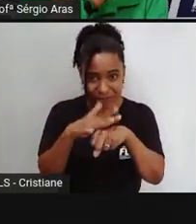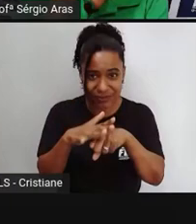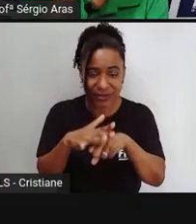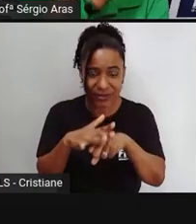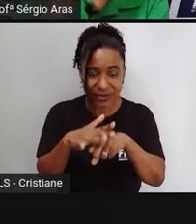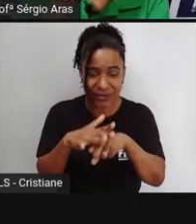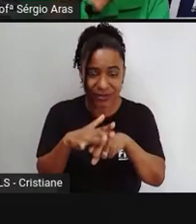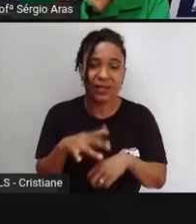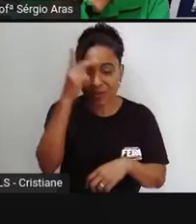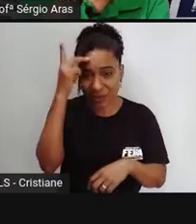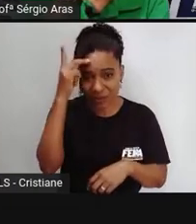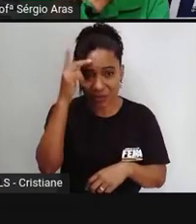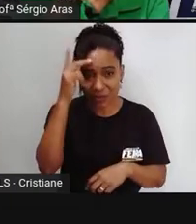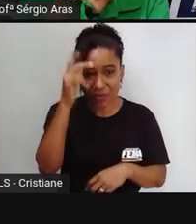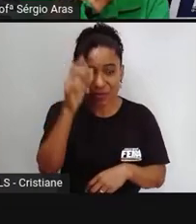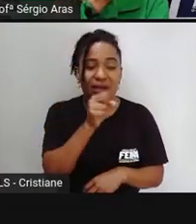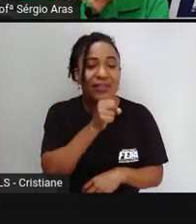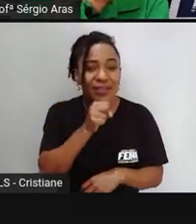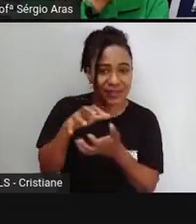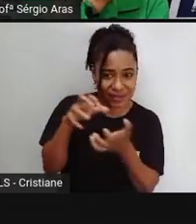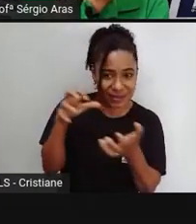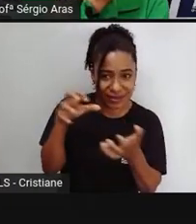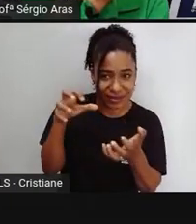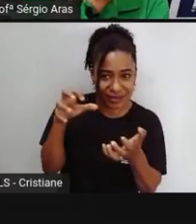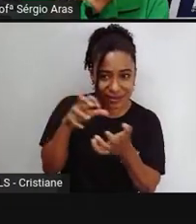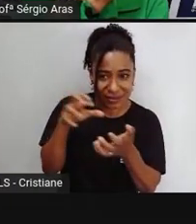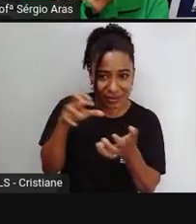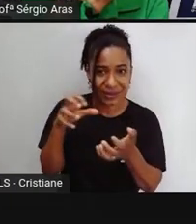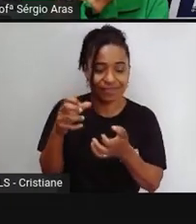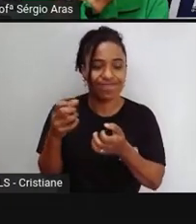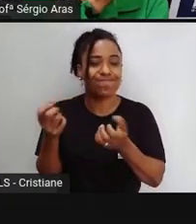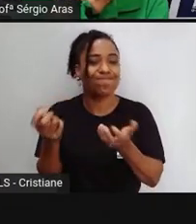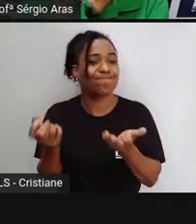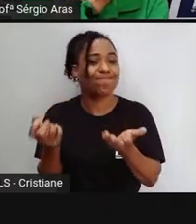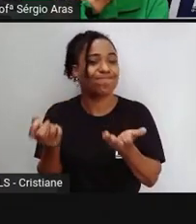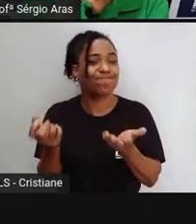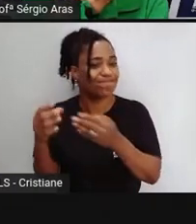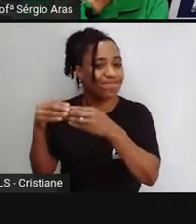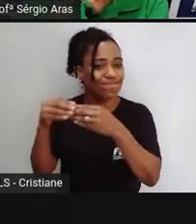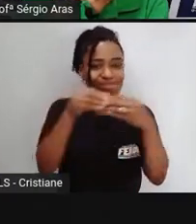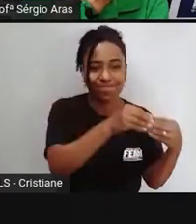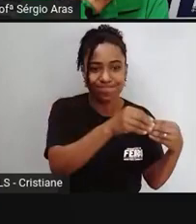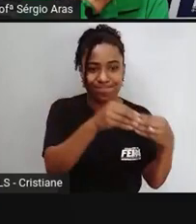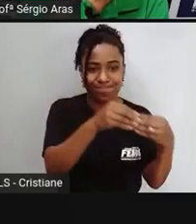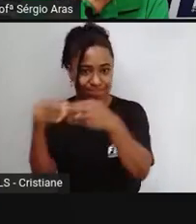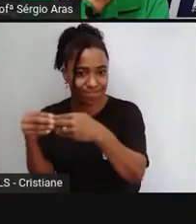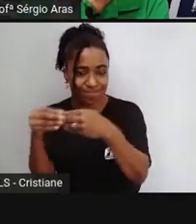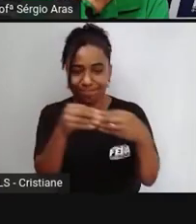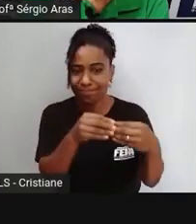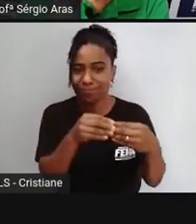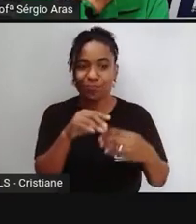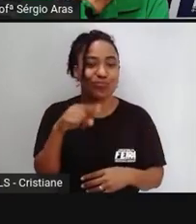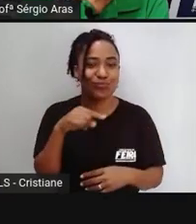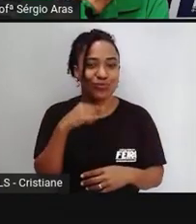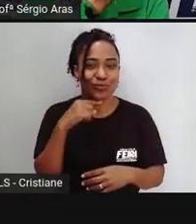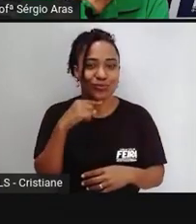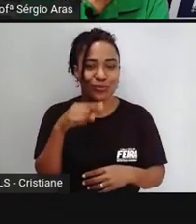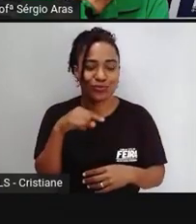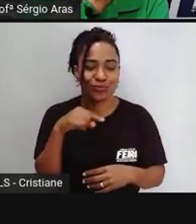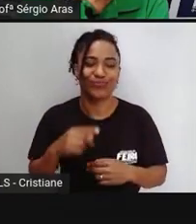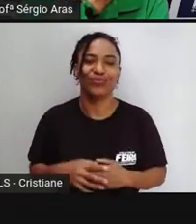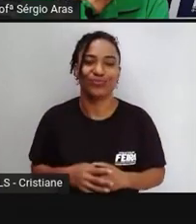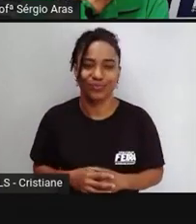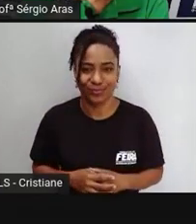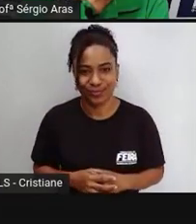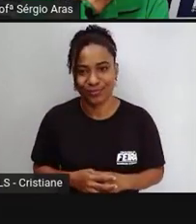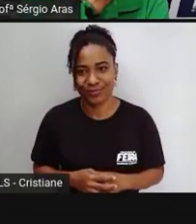casa acamado é esse senhor tem que pegar no braço tem um carrinho aí tem que pegar no braço levar pra ali pra levar no carro que o meu carro também não sai tá desse jeito até cobra passando